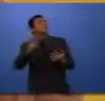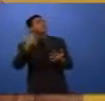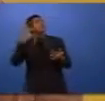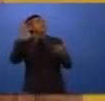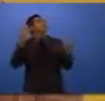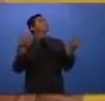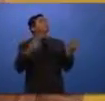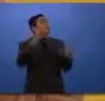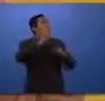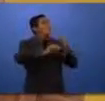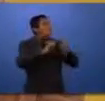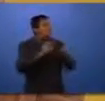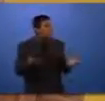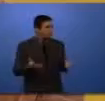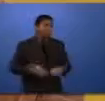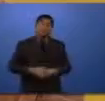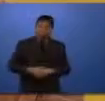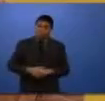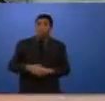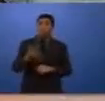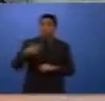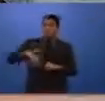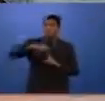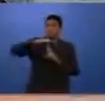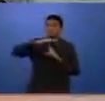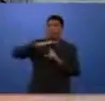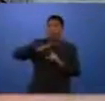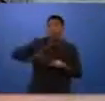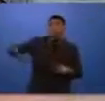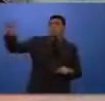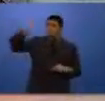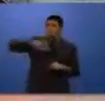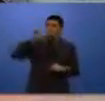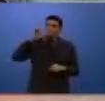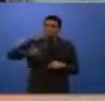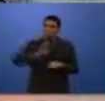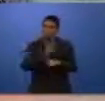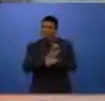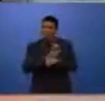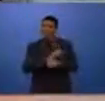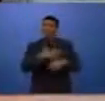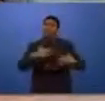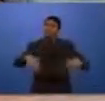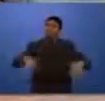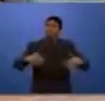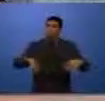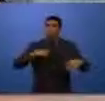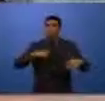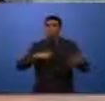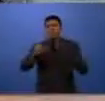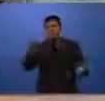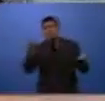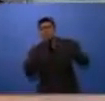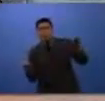por meio do 8.1 na acodenúncia? Em oito anos, atividades ininterruptas do 8.1 em todo o estado do Paraná, nós já conseguimos a apreensão de